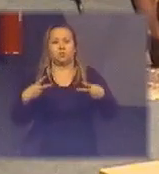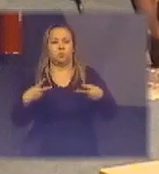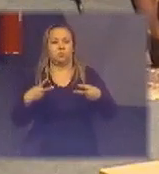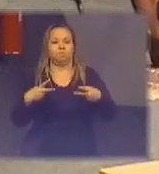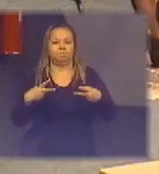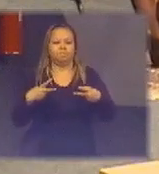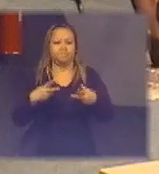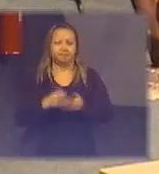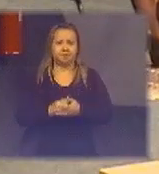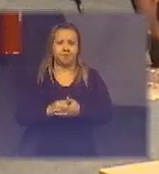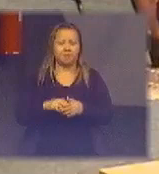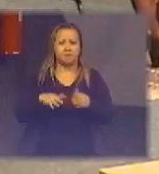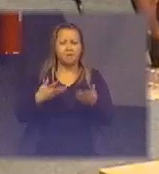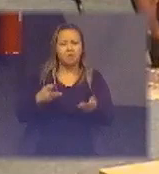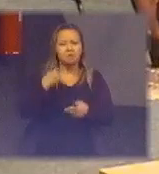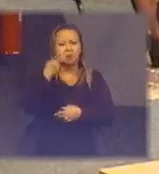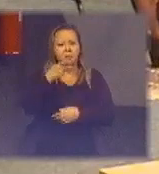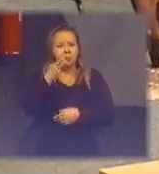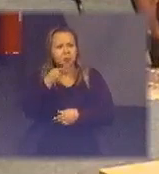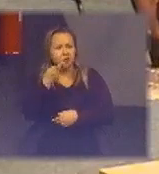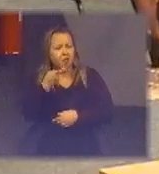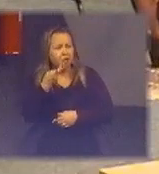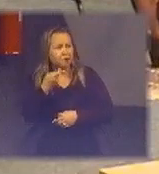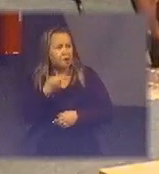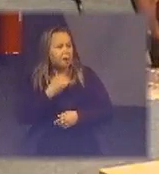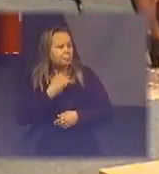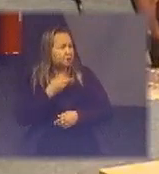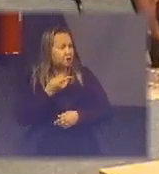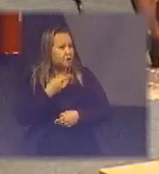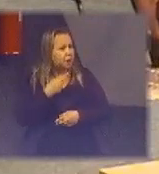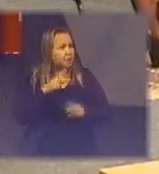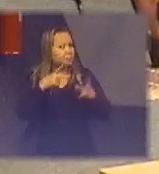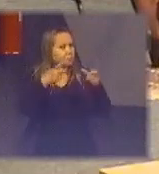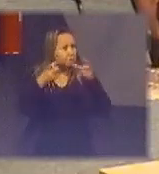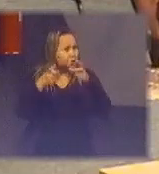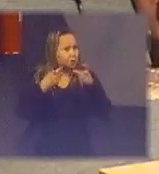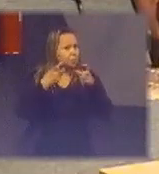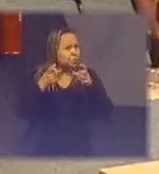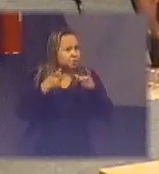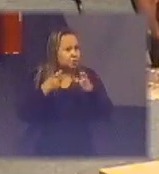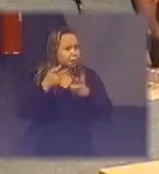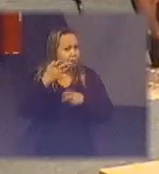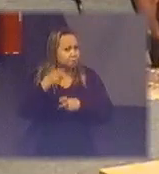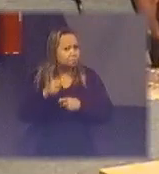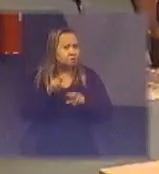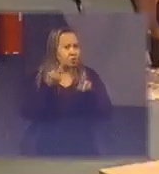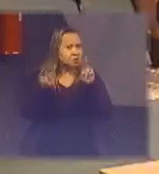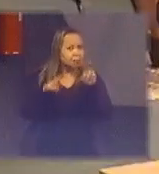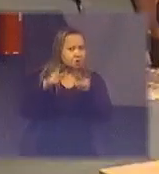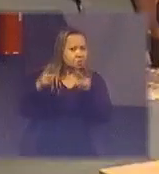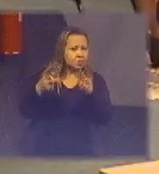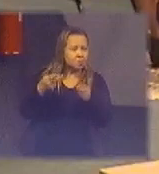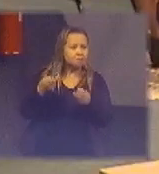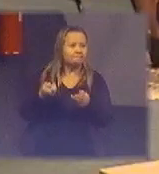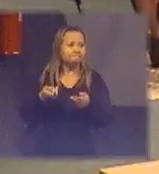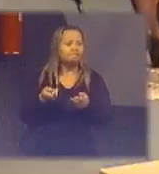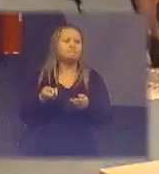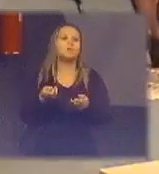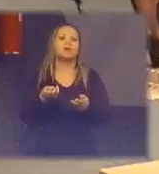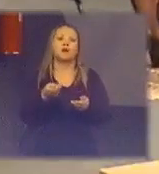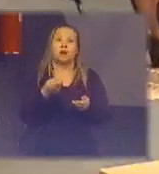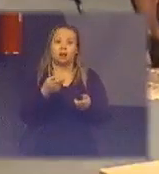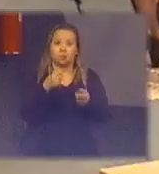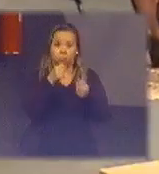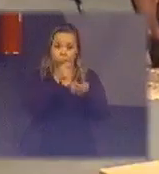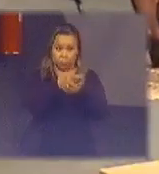então quando a Demir fala assim olha órgão público vejam bem de quem vocês estão comprando que tal um selo verde então de repente e aí nesse